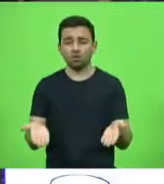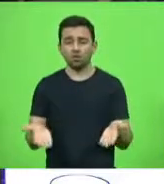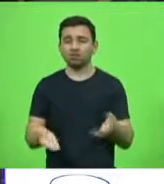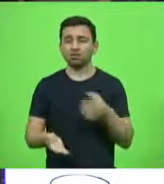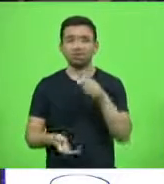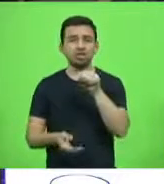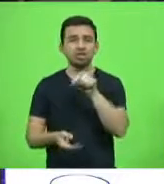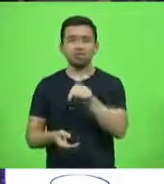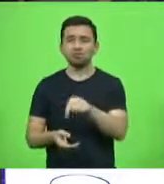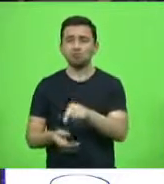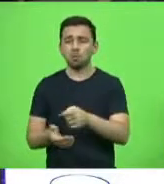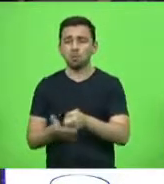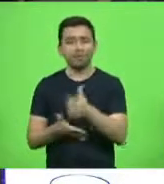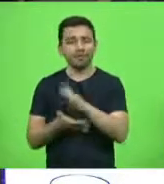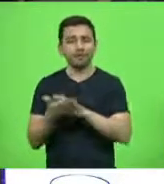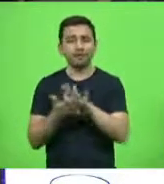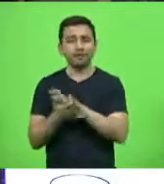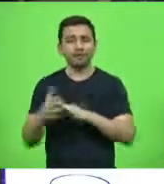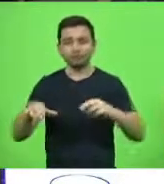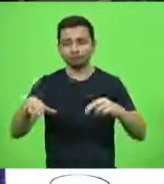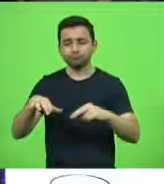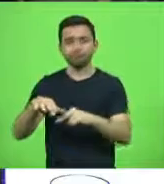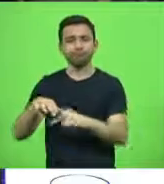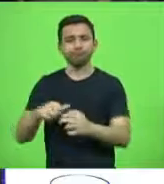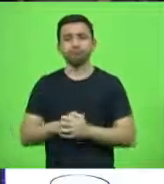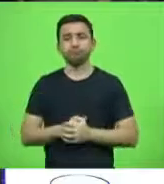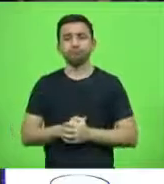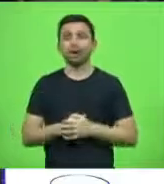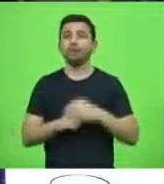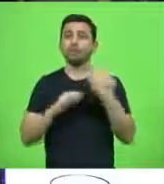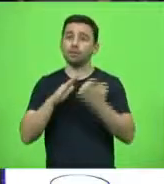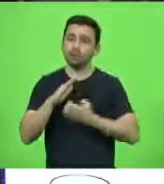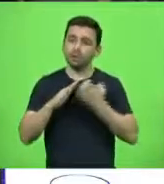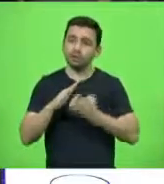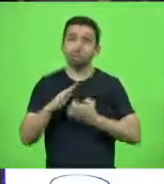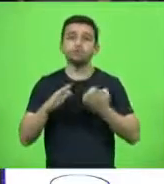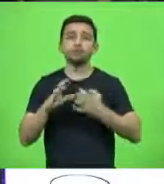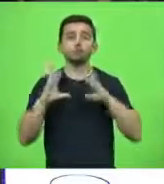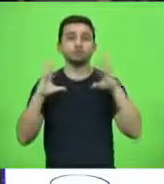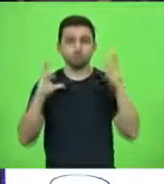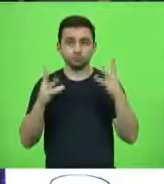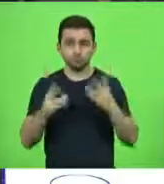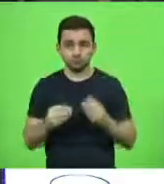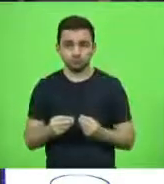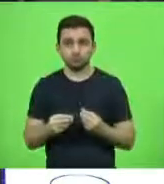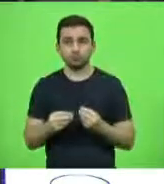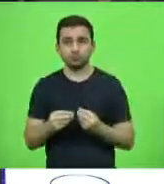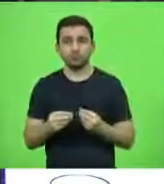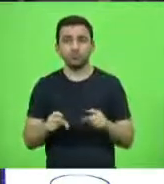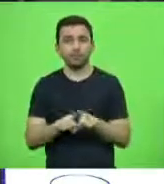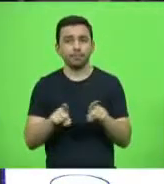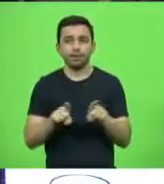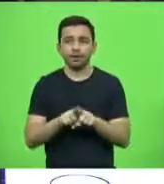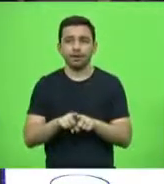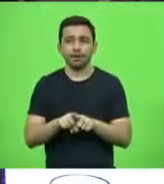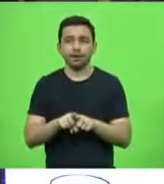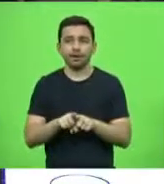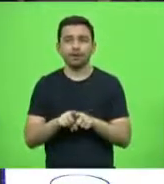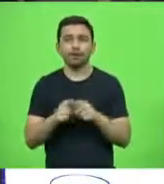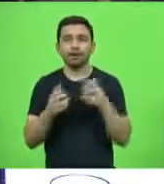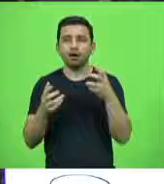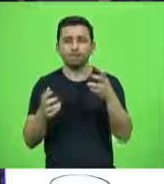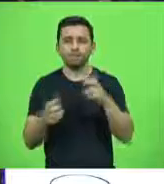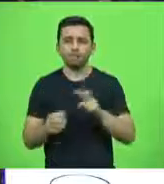entendemos com a pandemia, as empresas também extrapolaram os valores. Hoje,